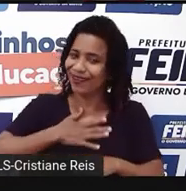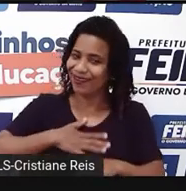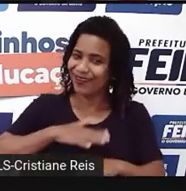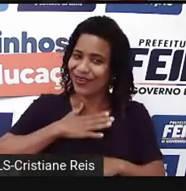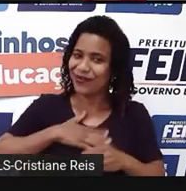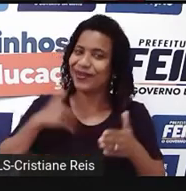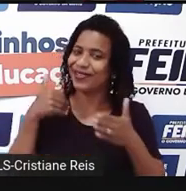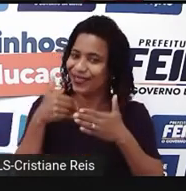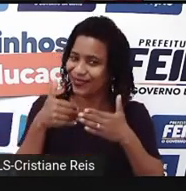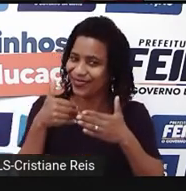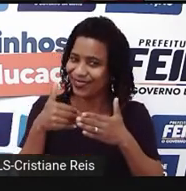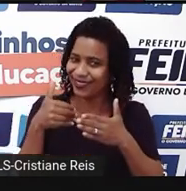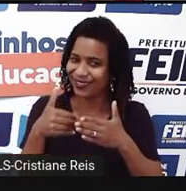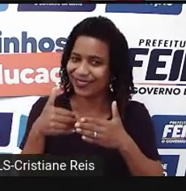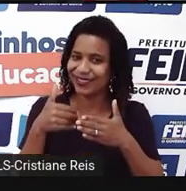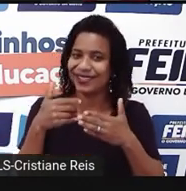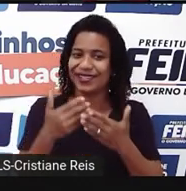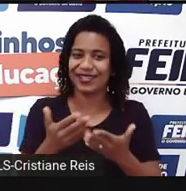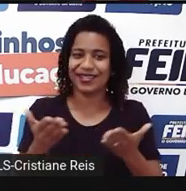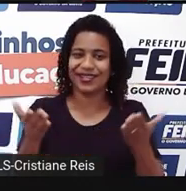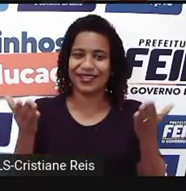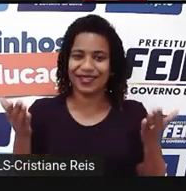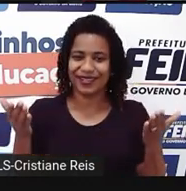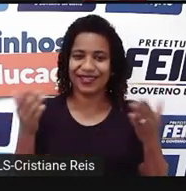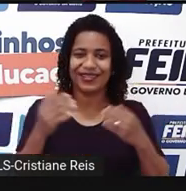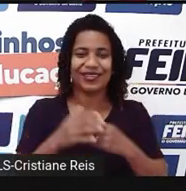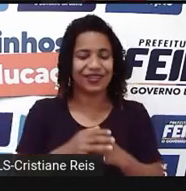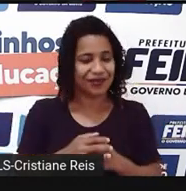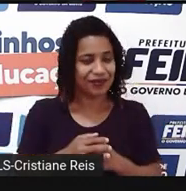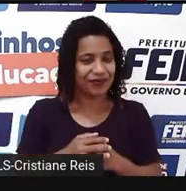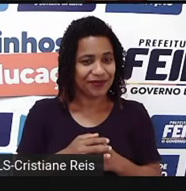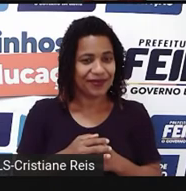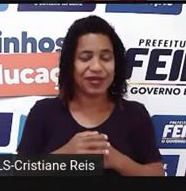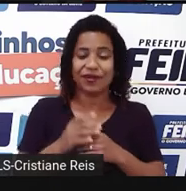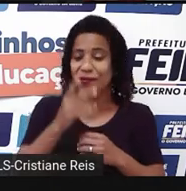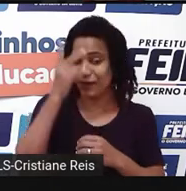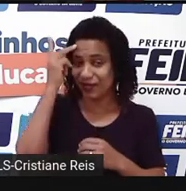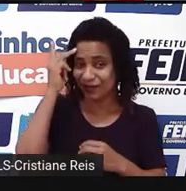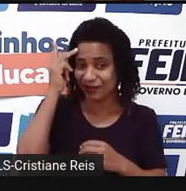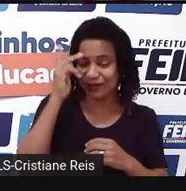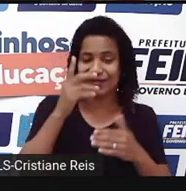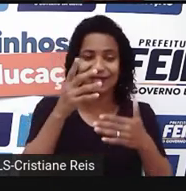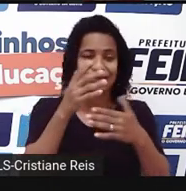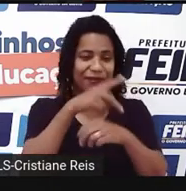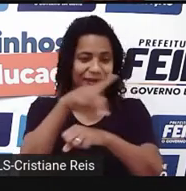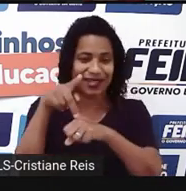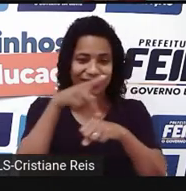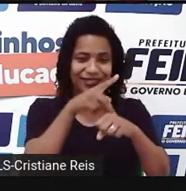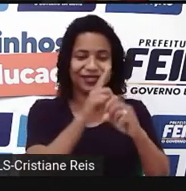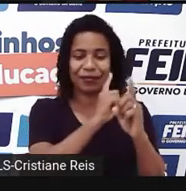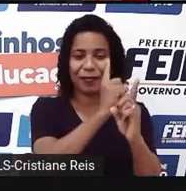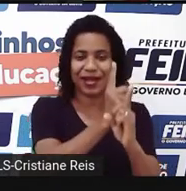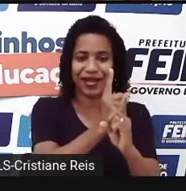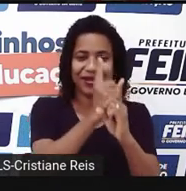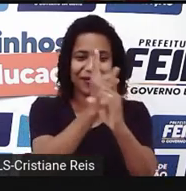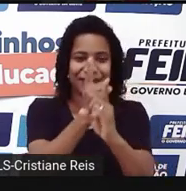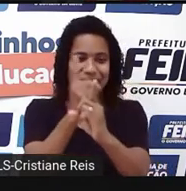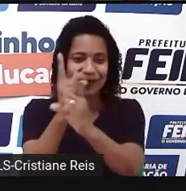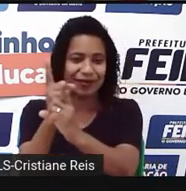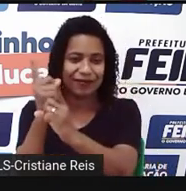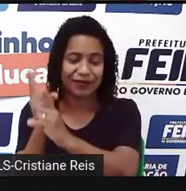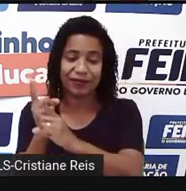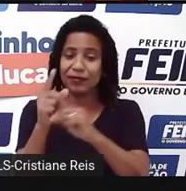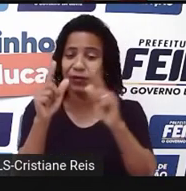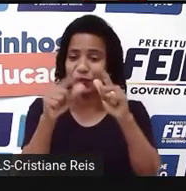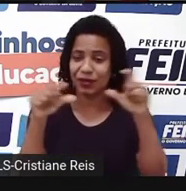Calma. Or meet people from different countries. Ou encontrar pessoas de diferentes países. Então, você escolhe um